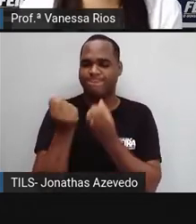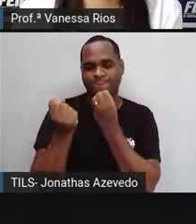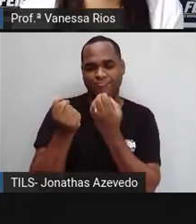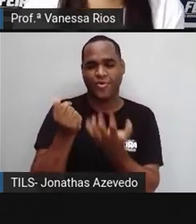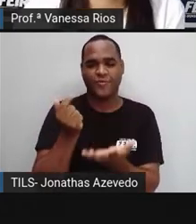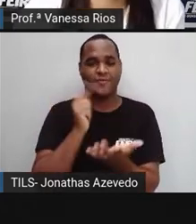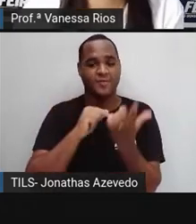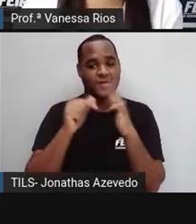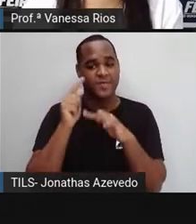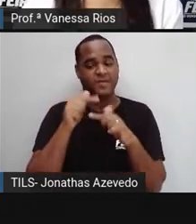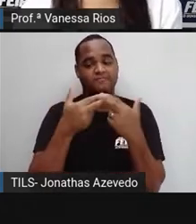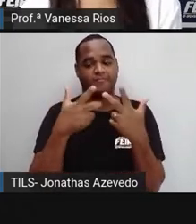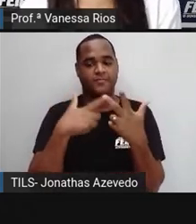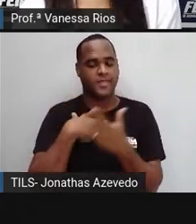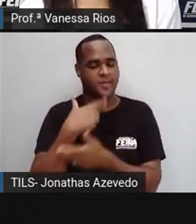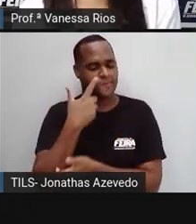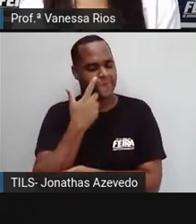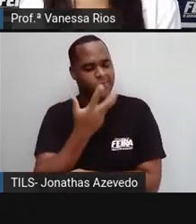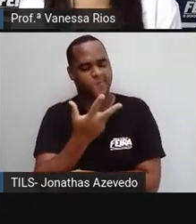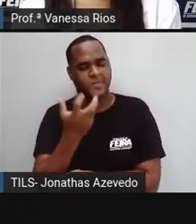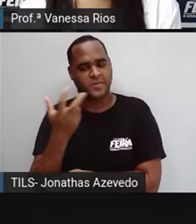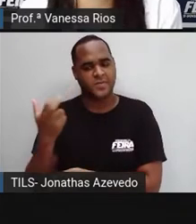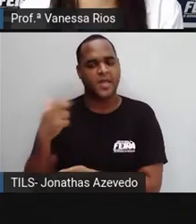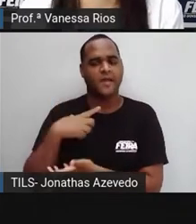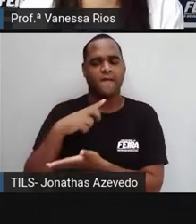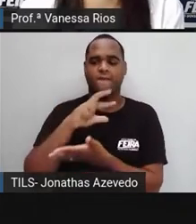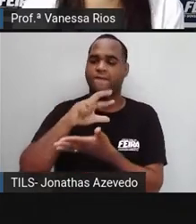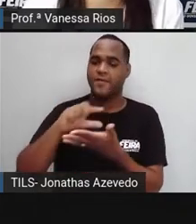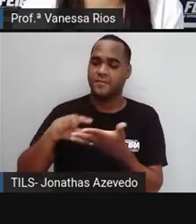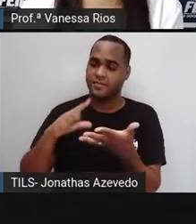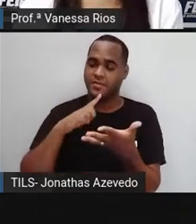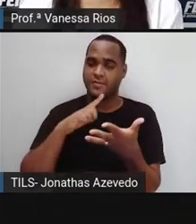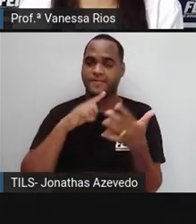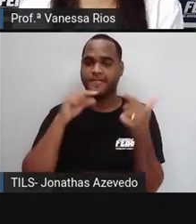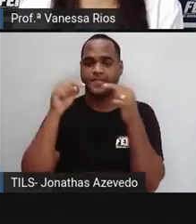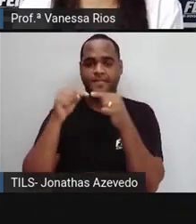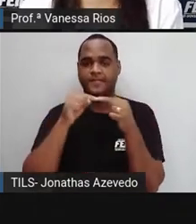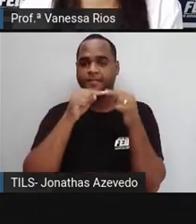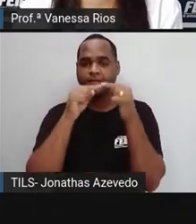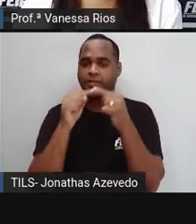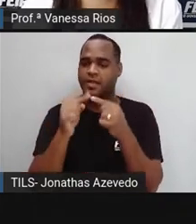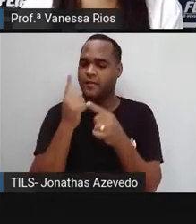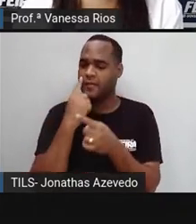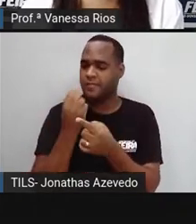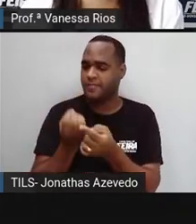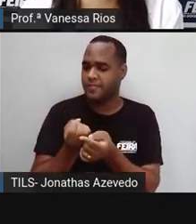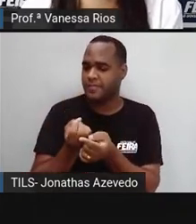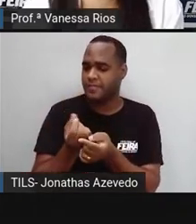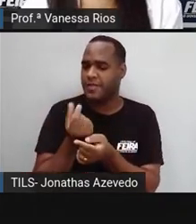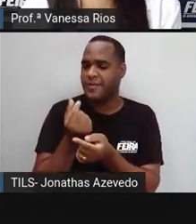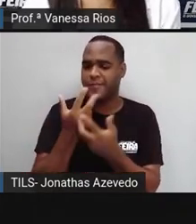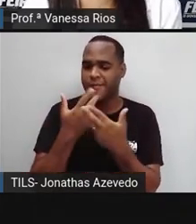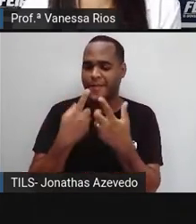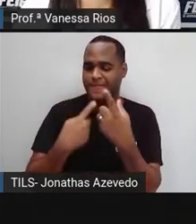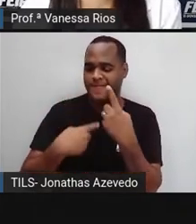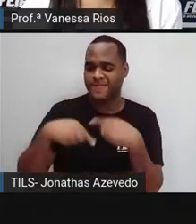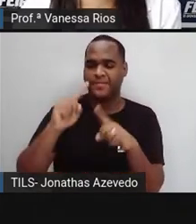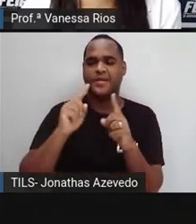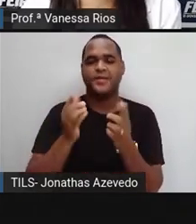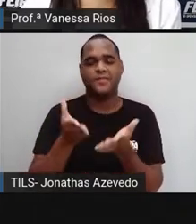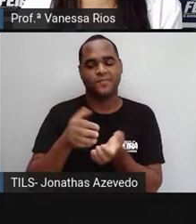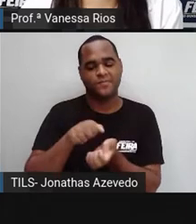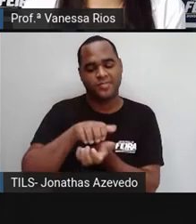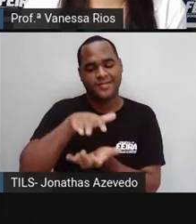Para observarmos em determinadas atividades uma forma de empreender. Já ouviram aí esta